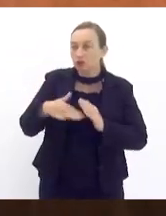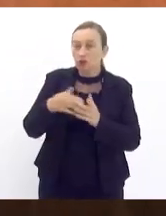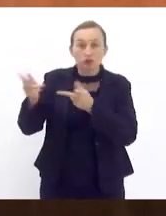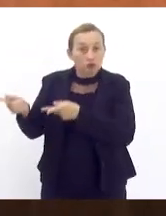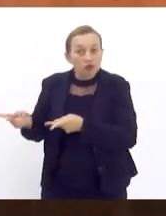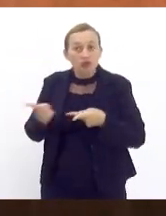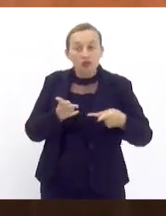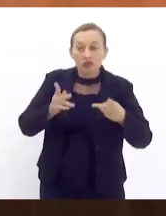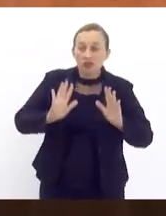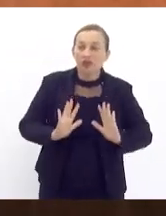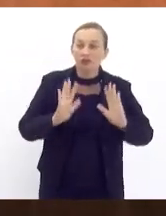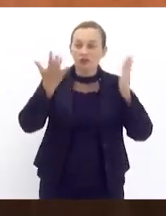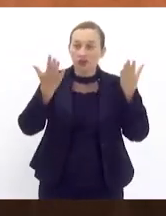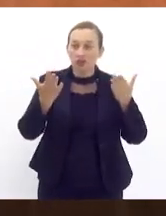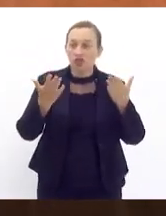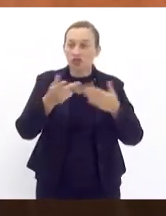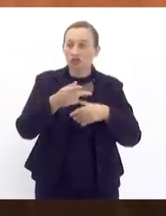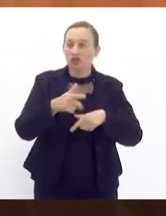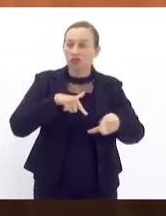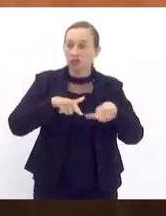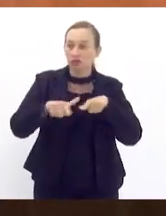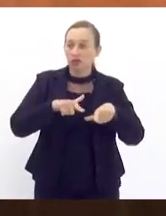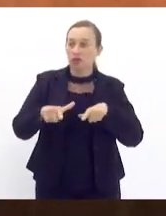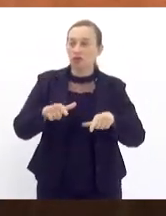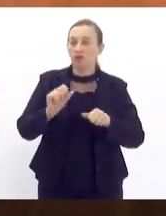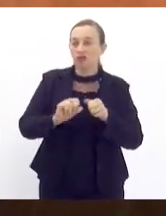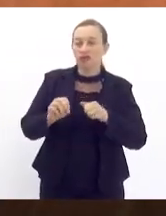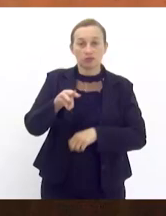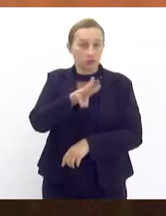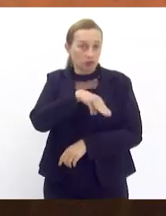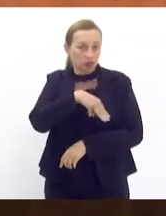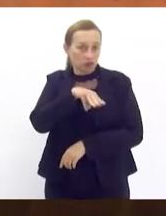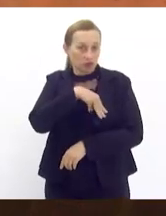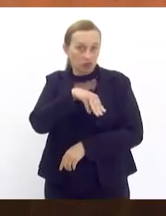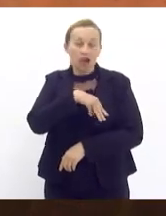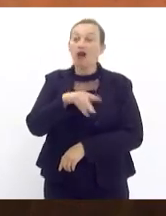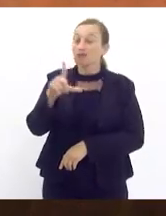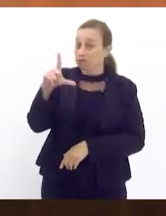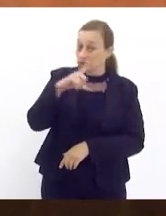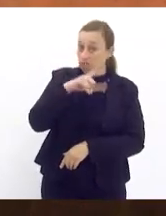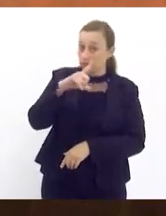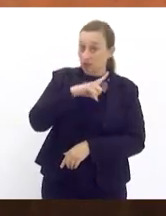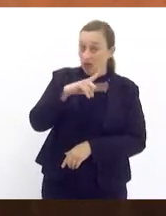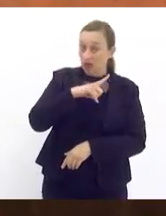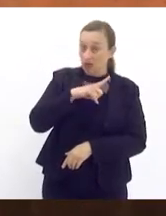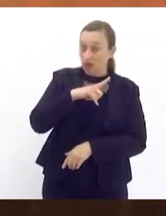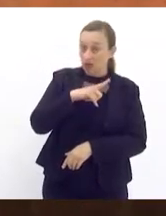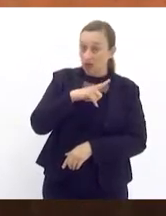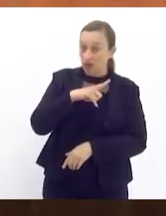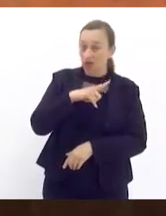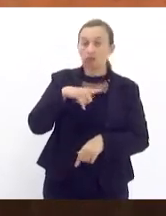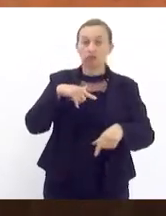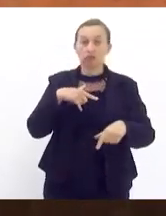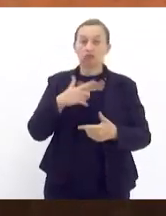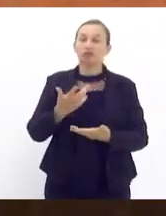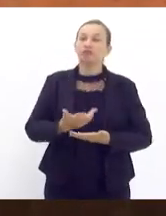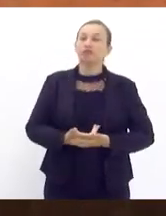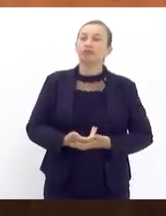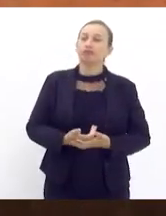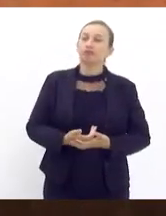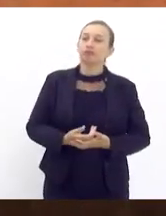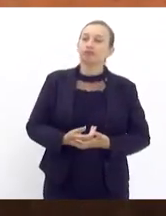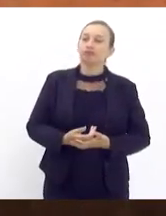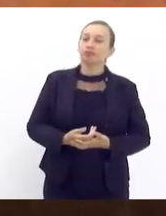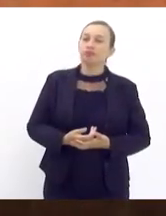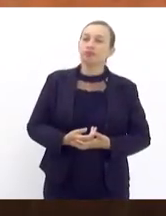na festa do trabalhador que fizemos em Madureira. E tenho que, por dever de ofício, dizer